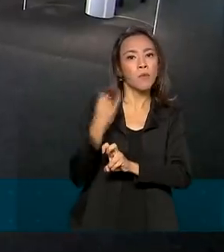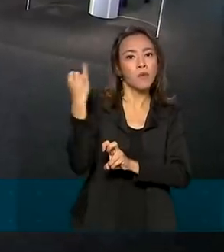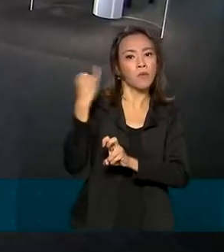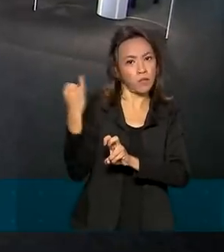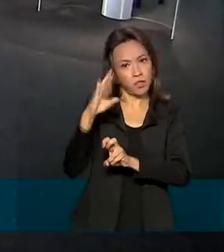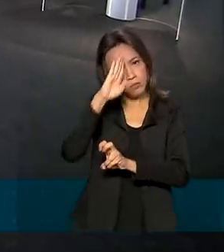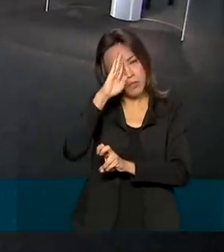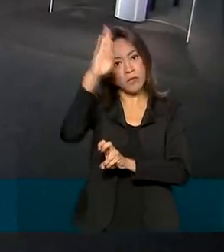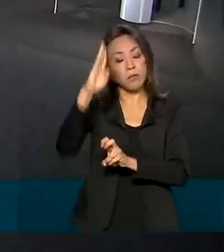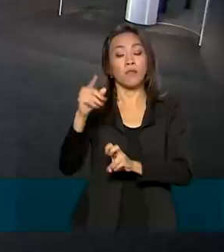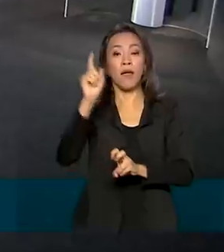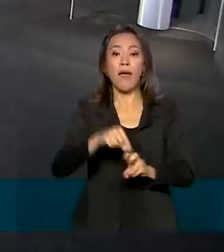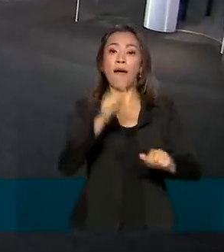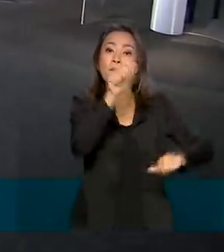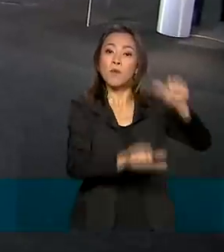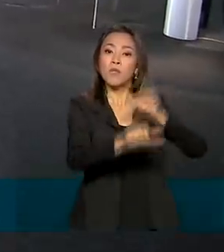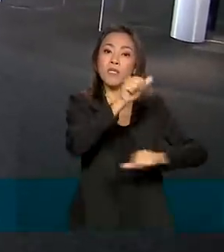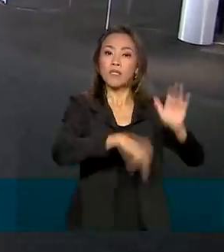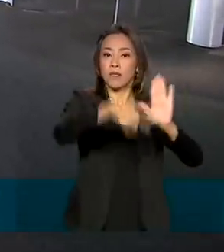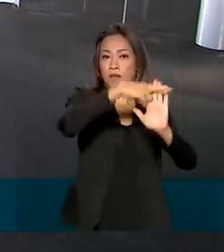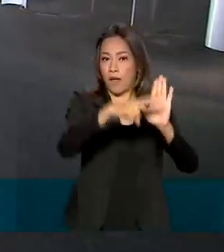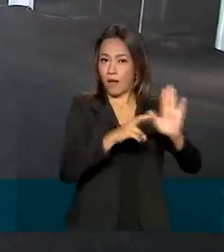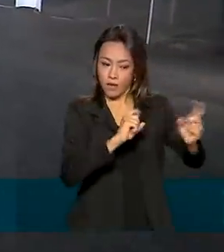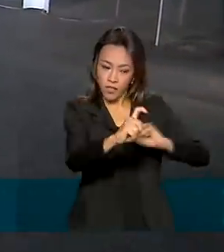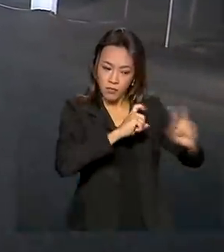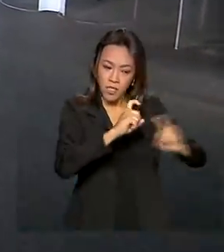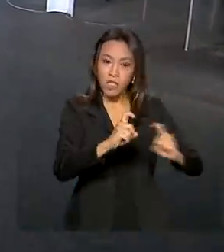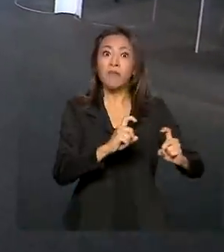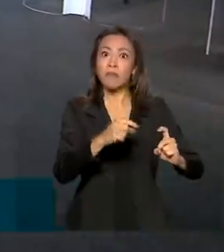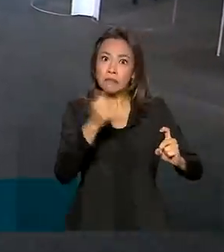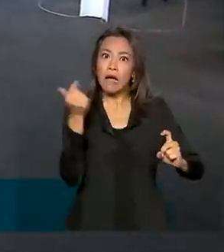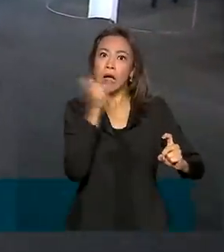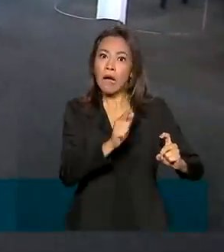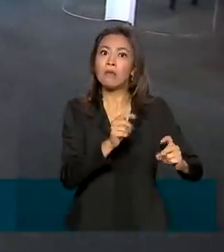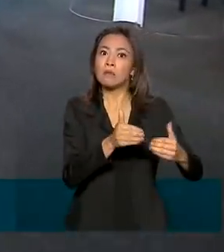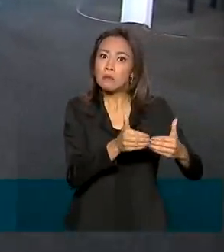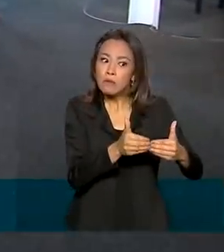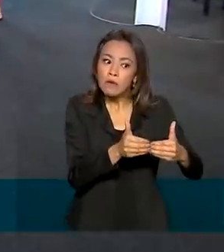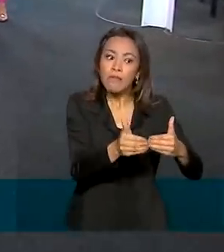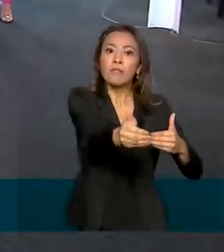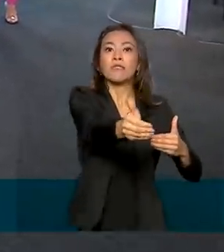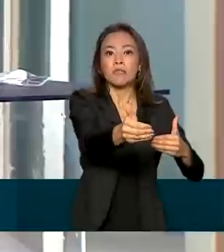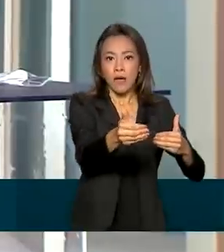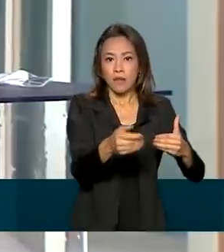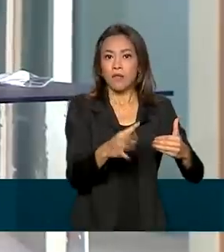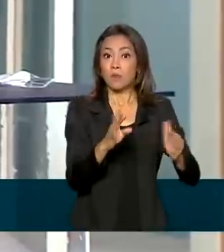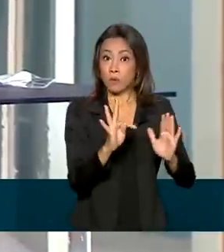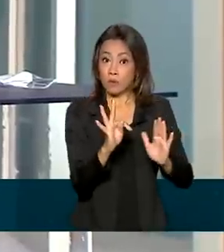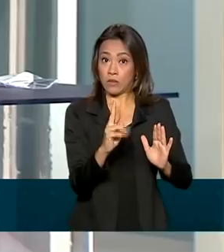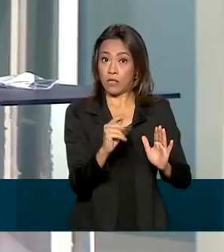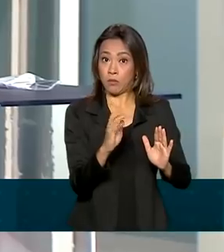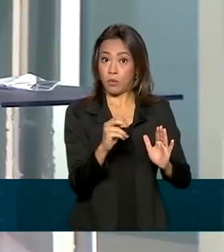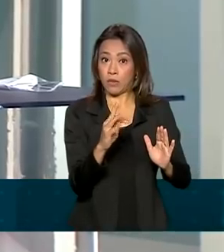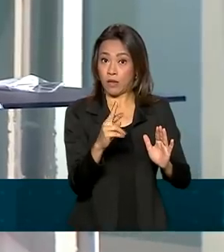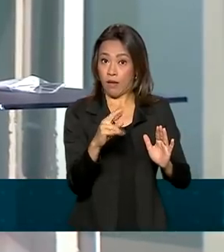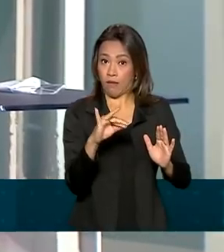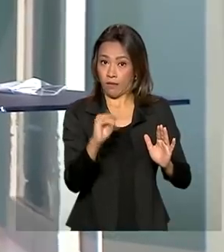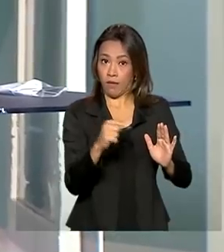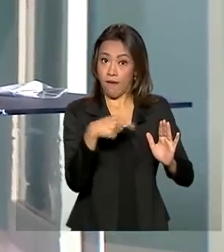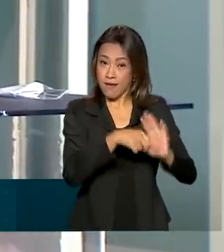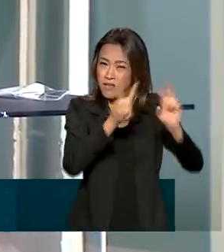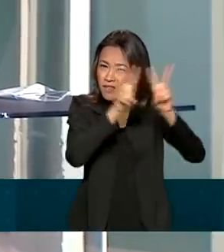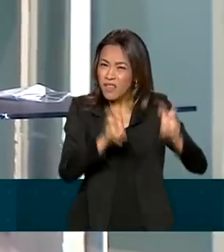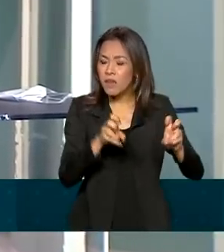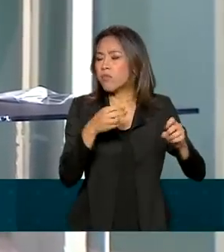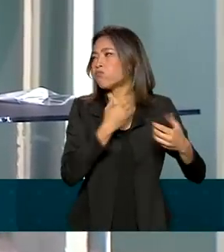a reforma tributária é a que está em fase mais avançada de discussão no Congresso Nacional. Esse assunto já foi amplamente